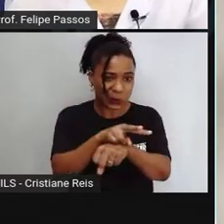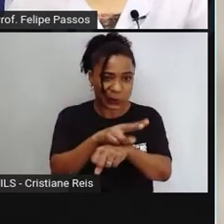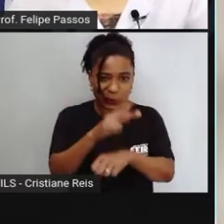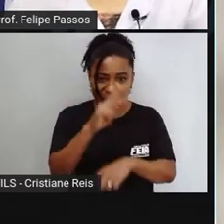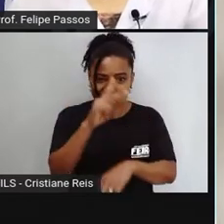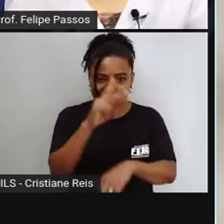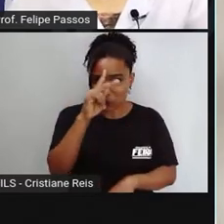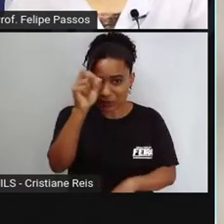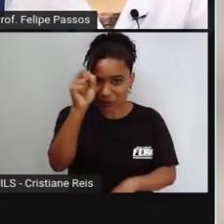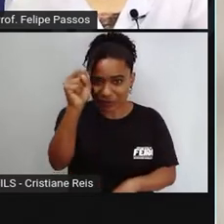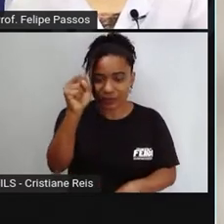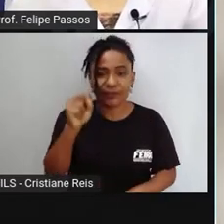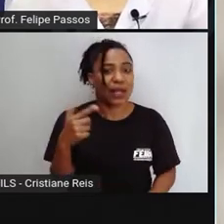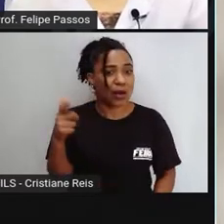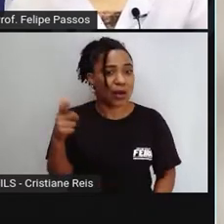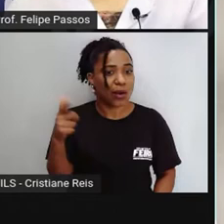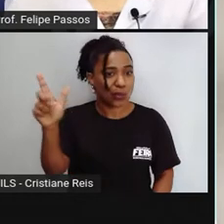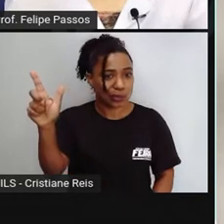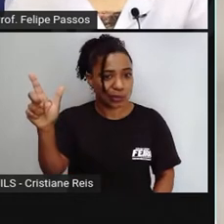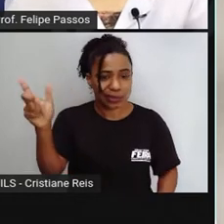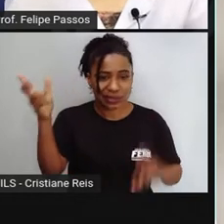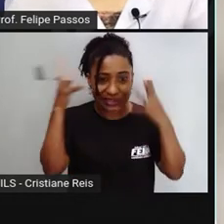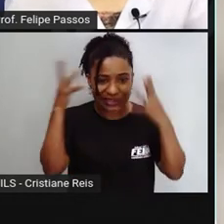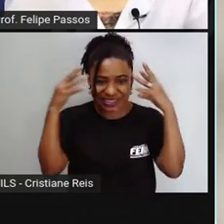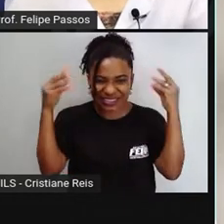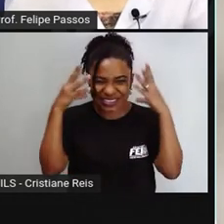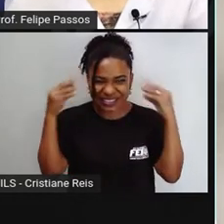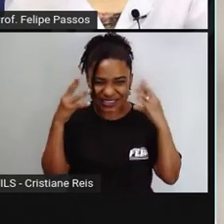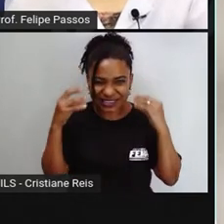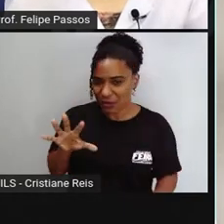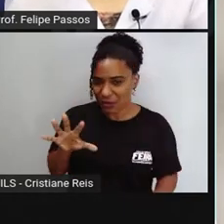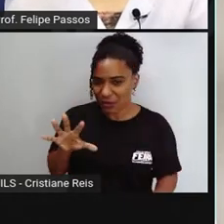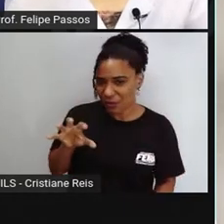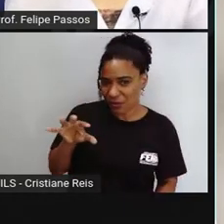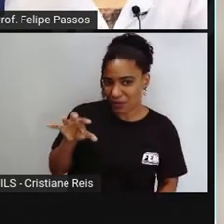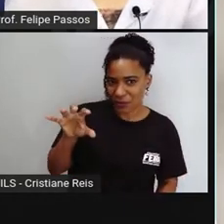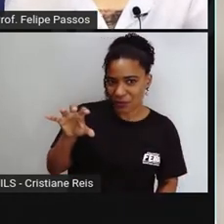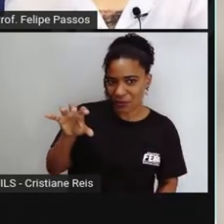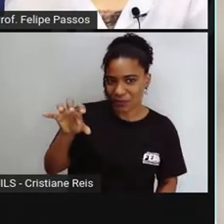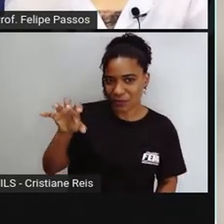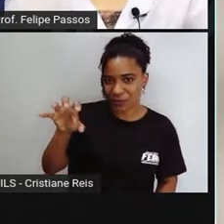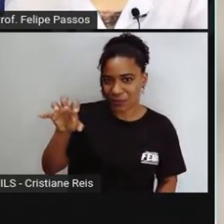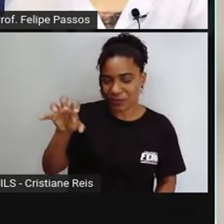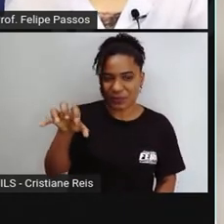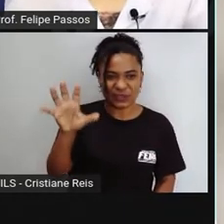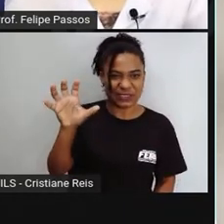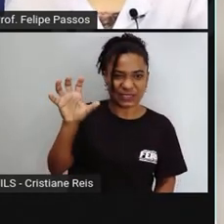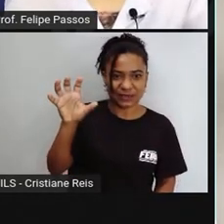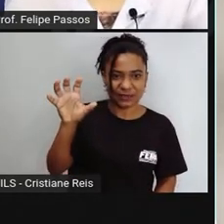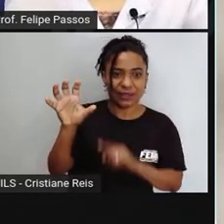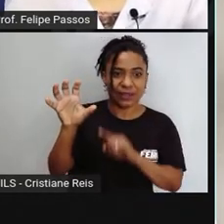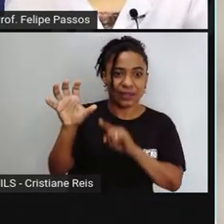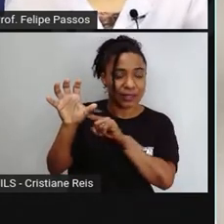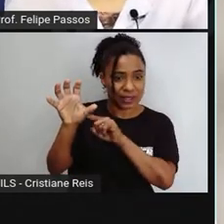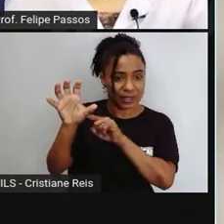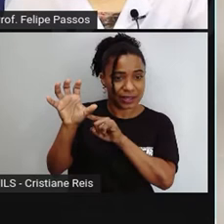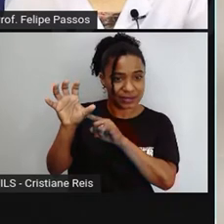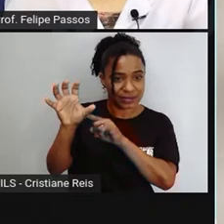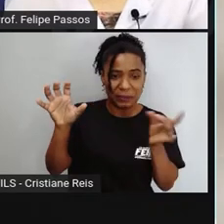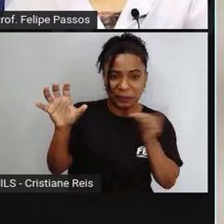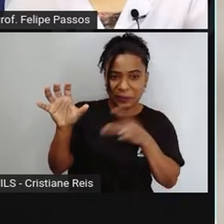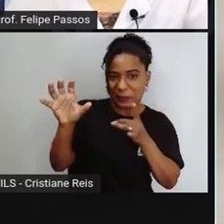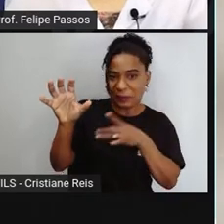caranguejeira que nem são das mais venenosas, sabia? A gente tem muito medo da caranguejeira, mas ela nem é das mais